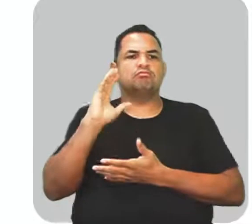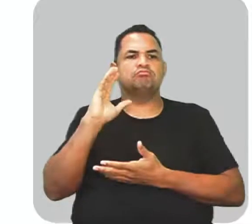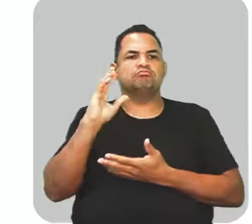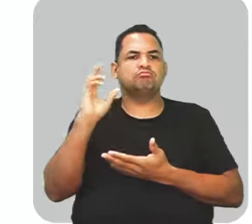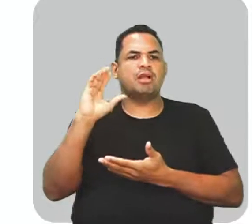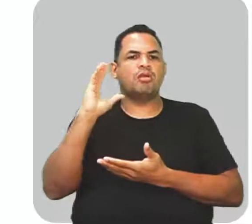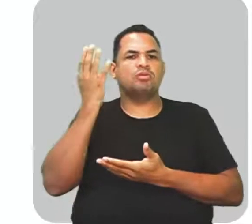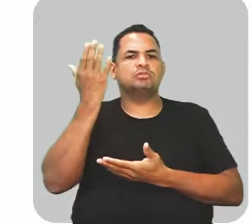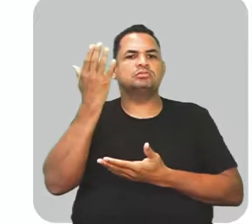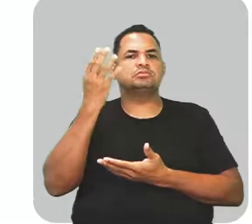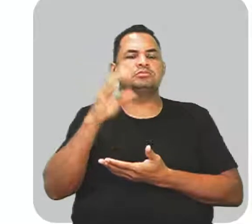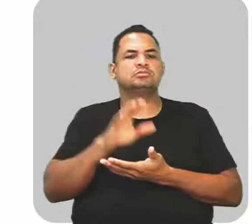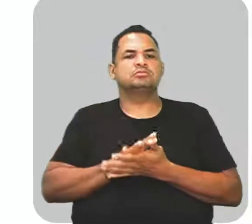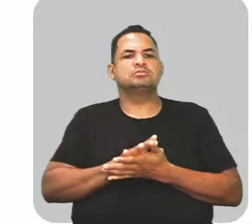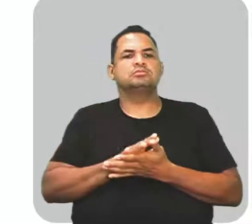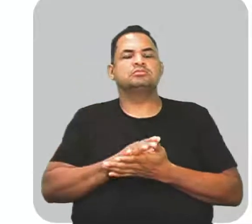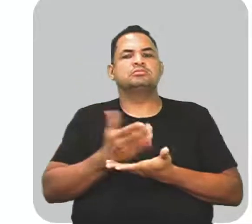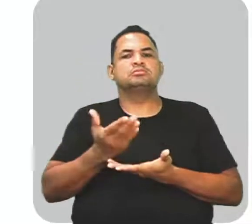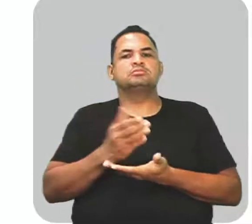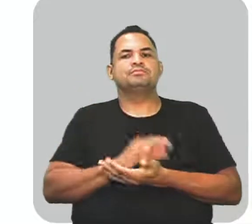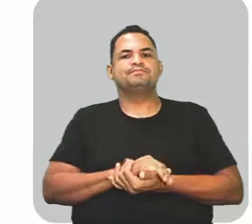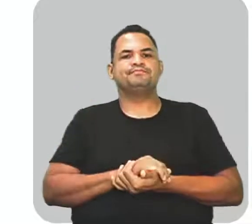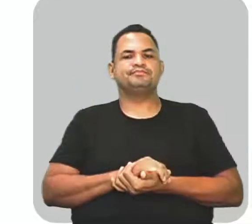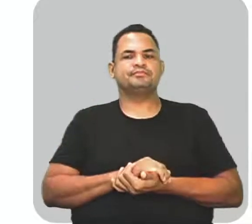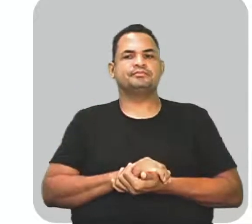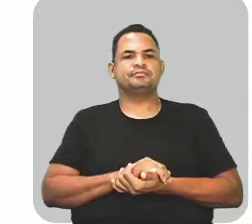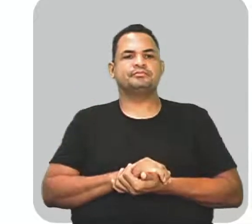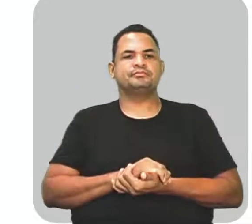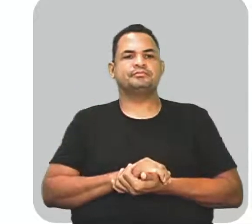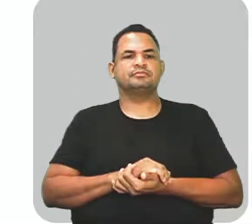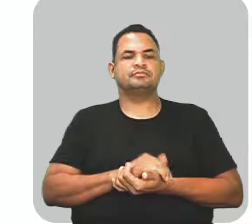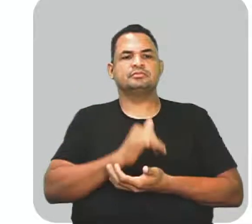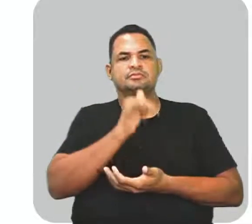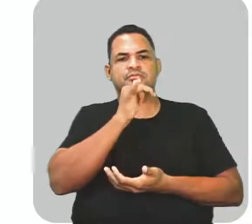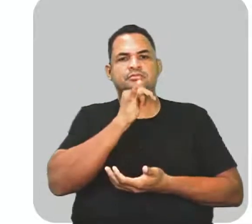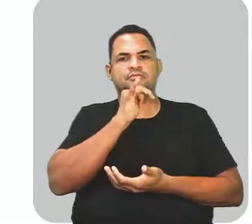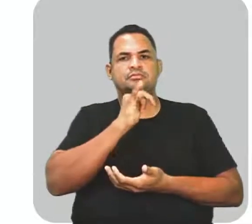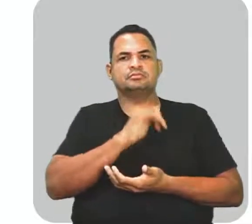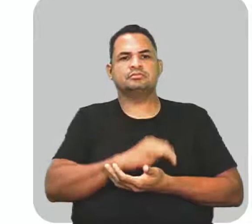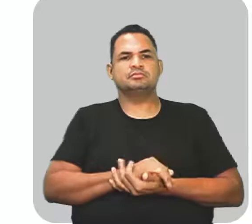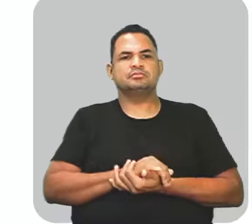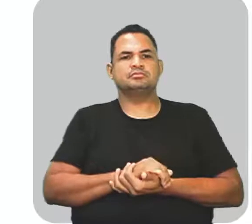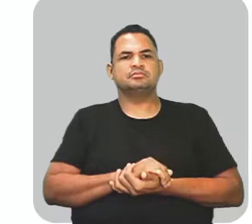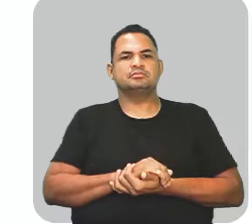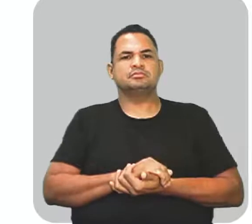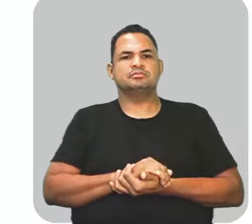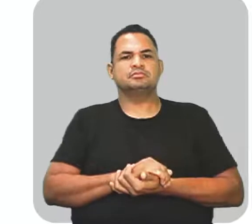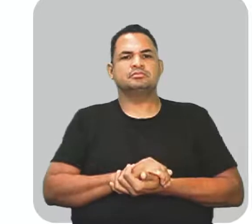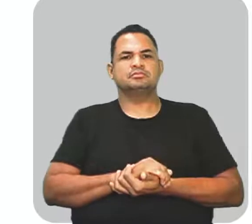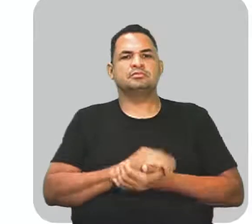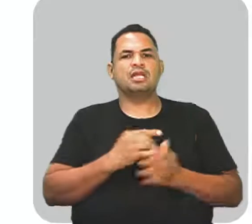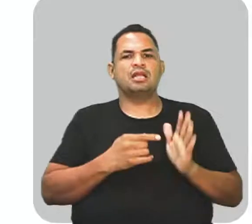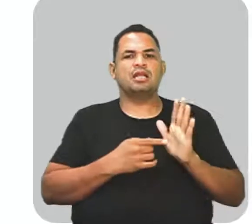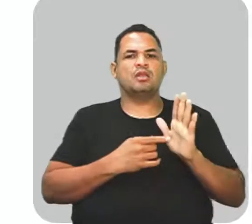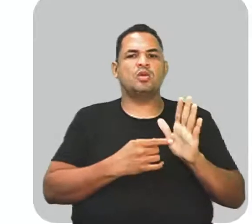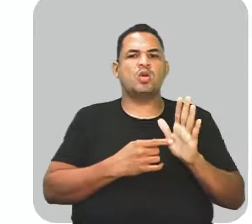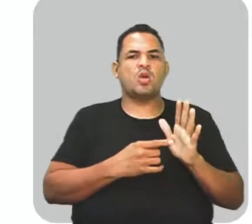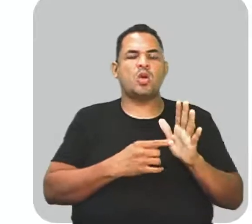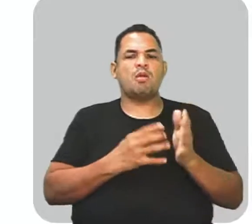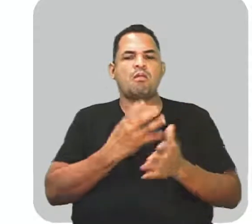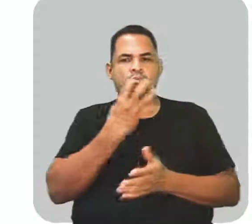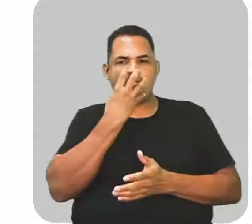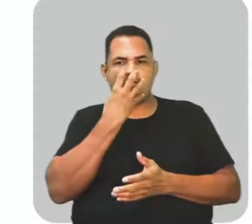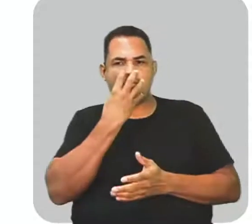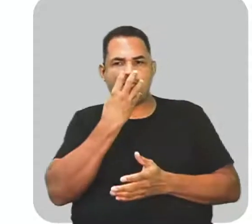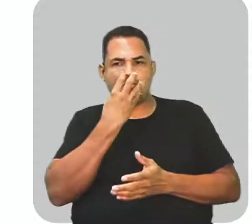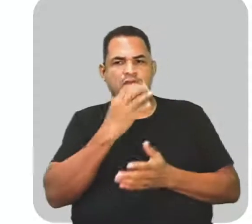da omissão dos fonemas que os representam. Vamos a alguns exemplos. Para representar um cachorro,